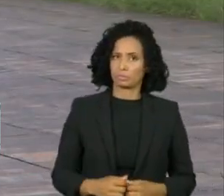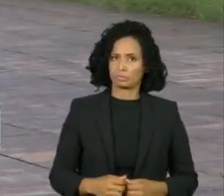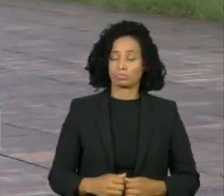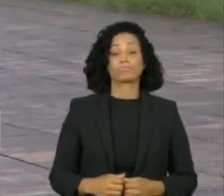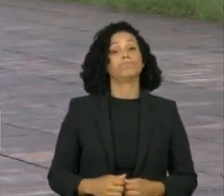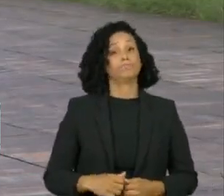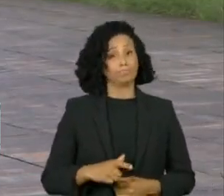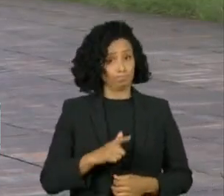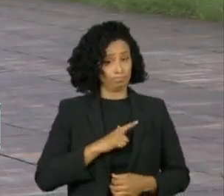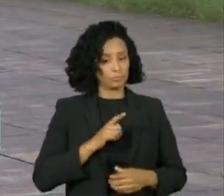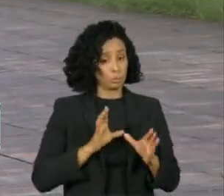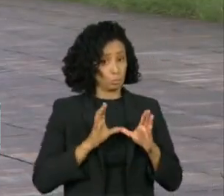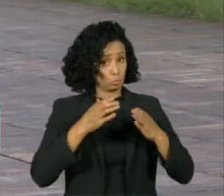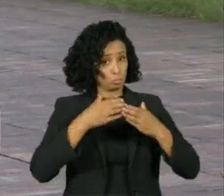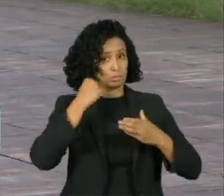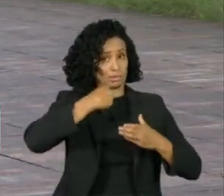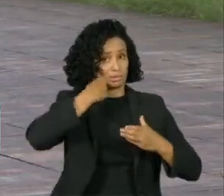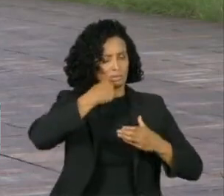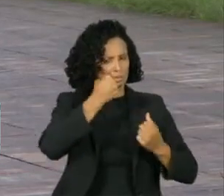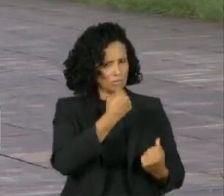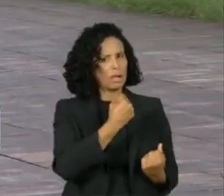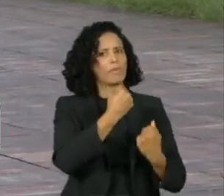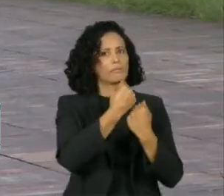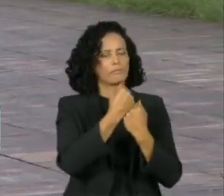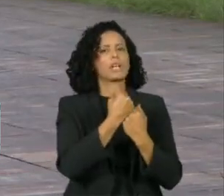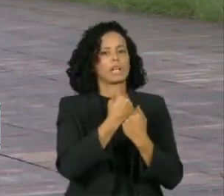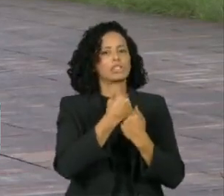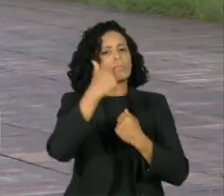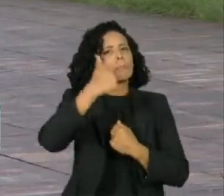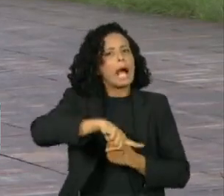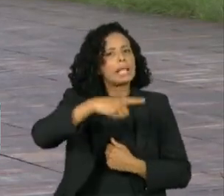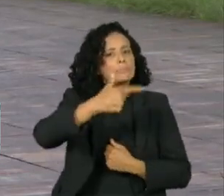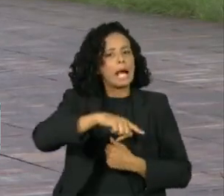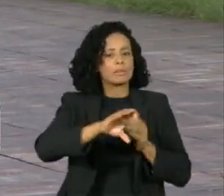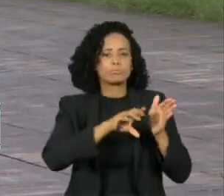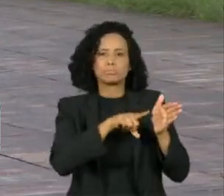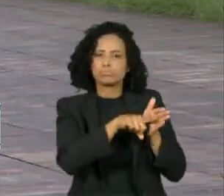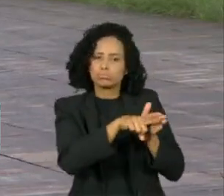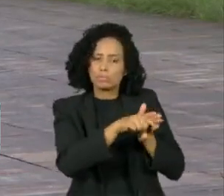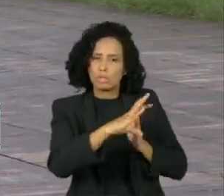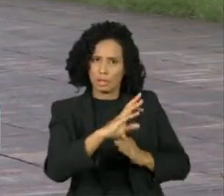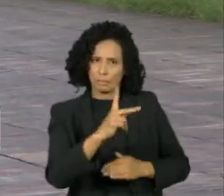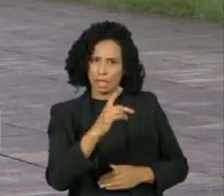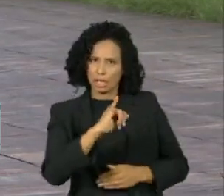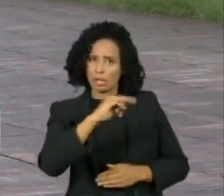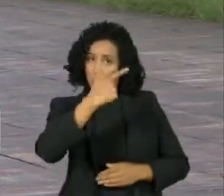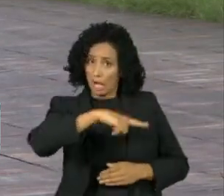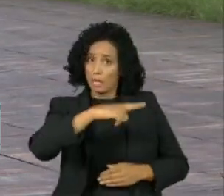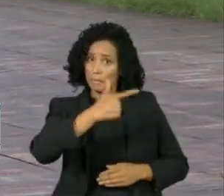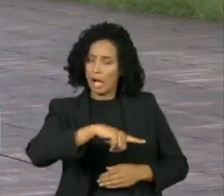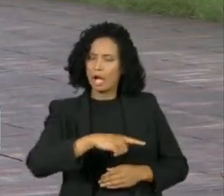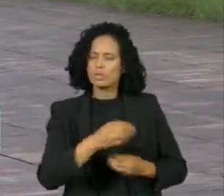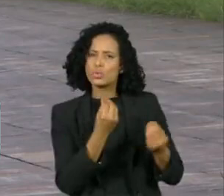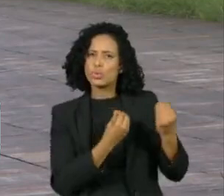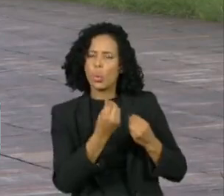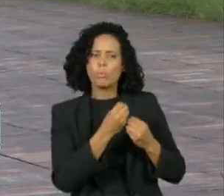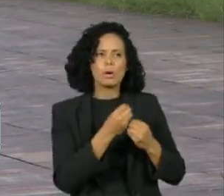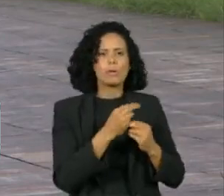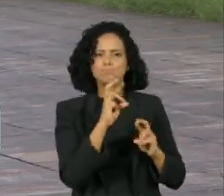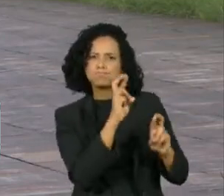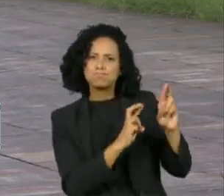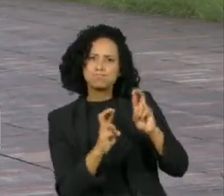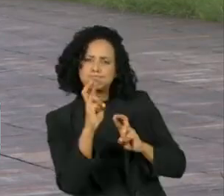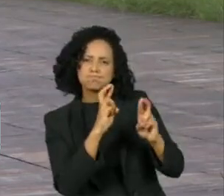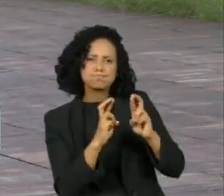a cúpula da CPI da pandemia defende a instalação de uma nova comissão. Os motivos seriam investigar a demora para